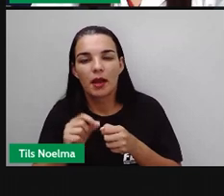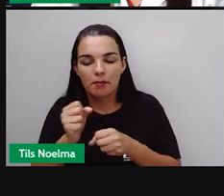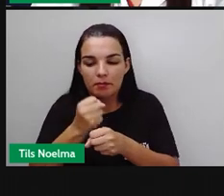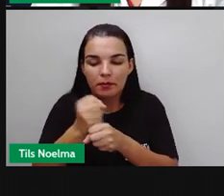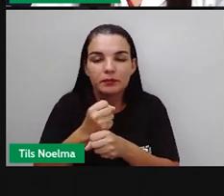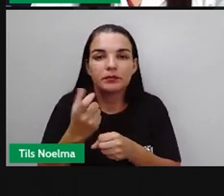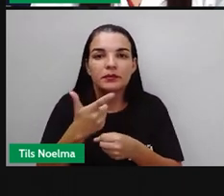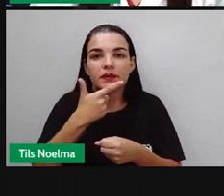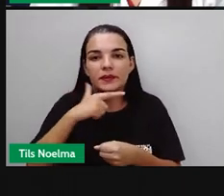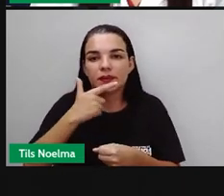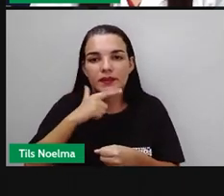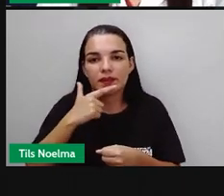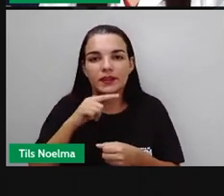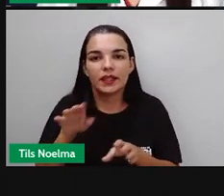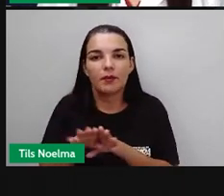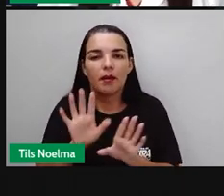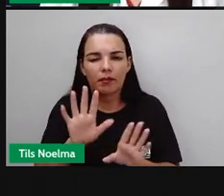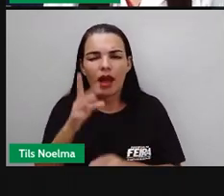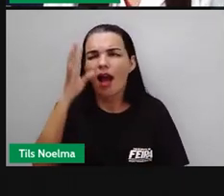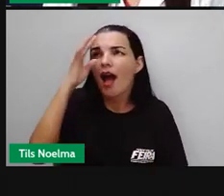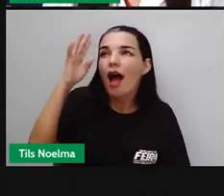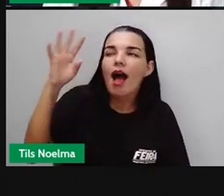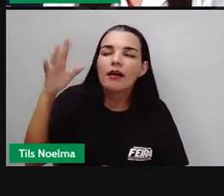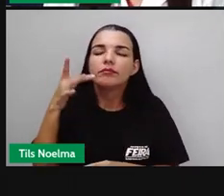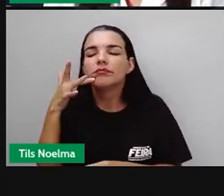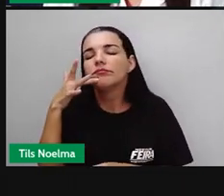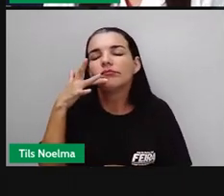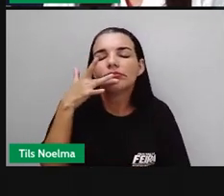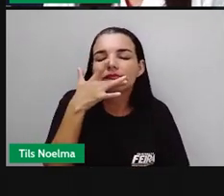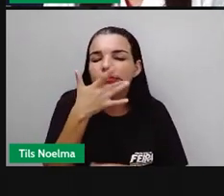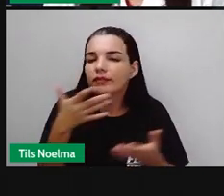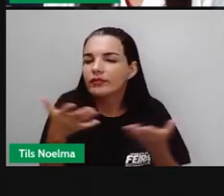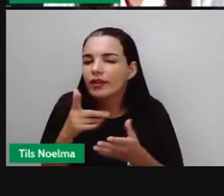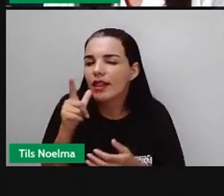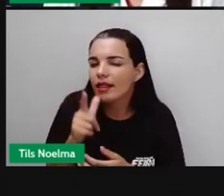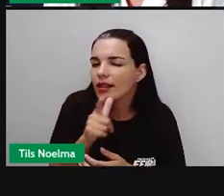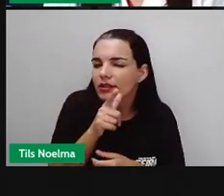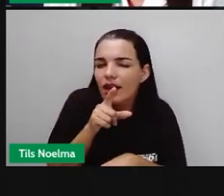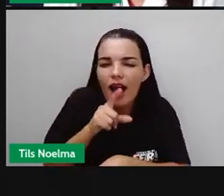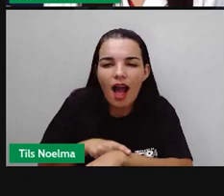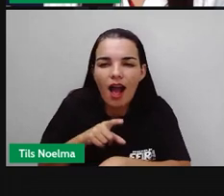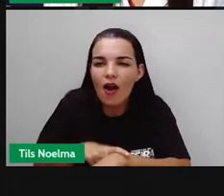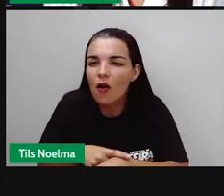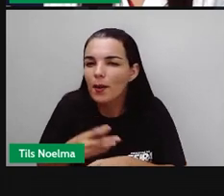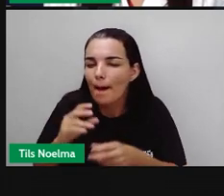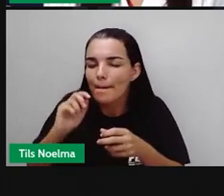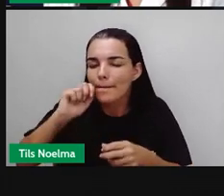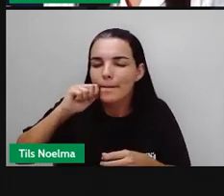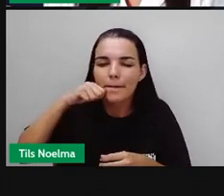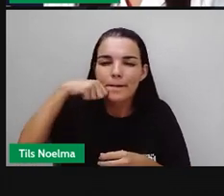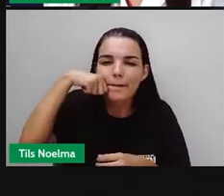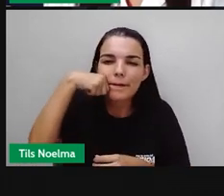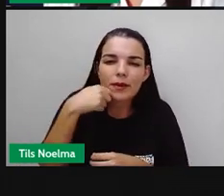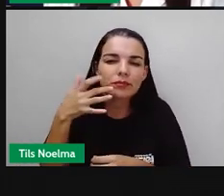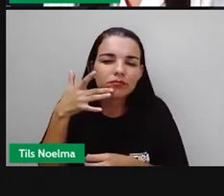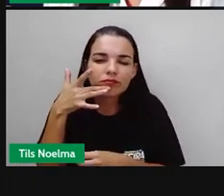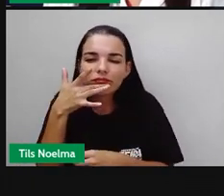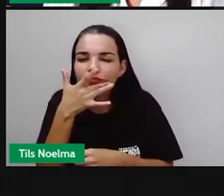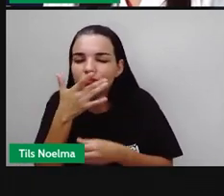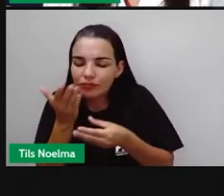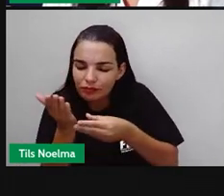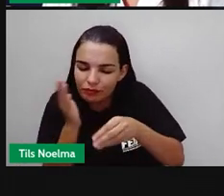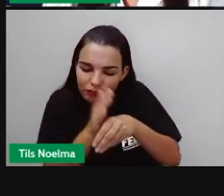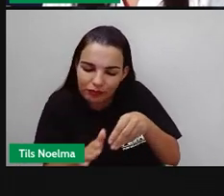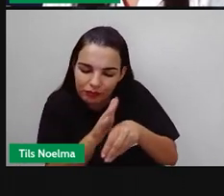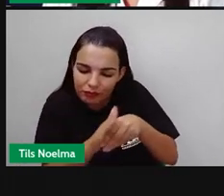queijo também. Imagine que delícia fazer um lanche agora. Um pão fresquinho com salame,